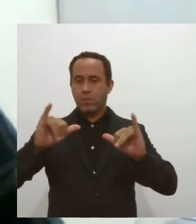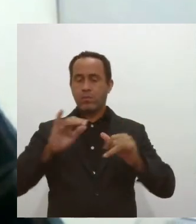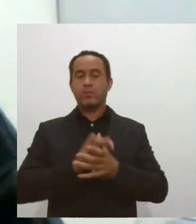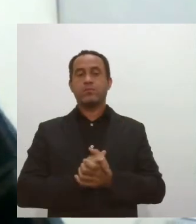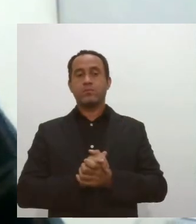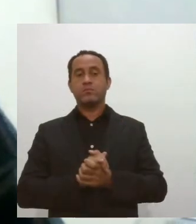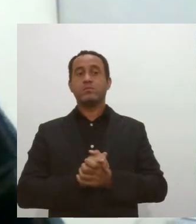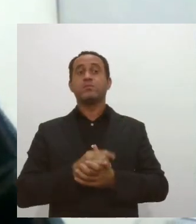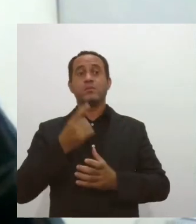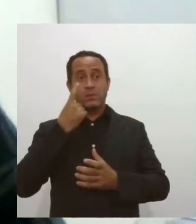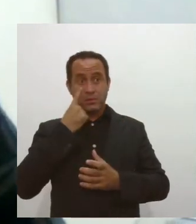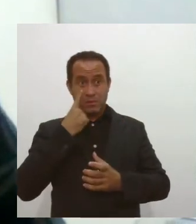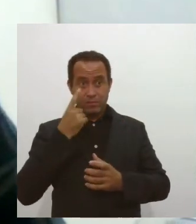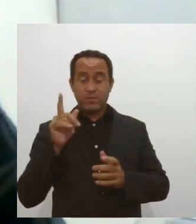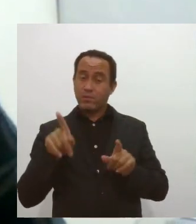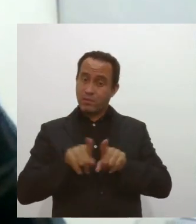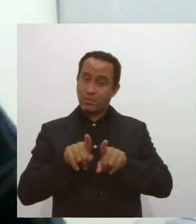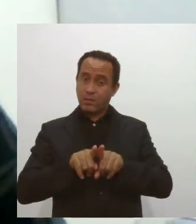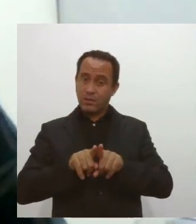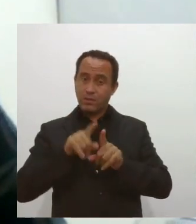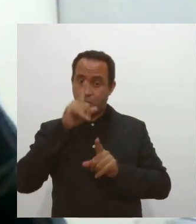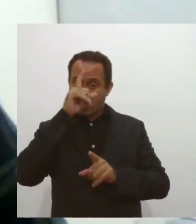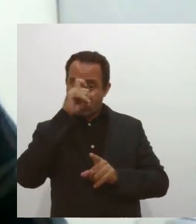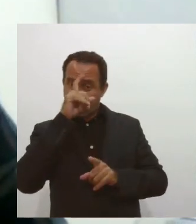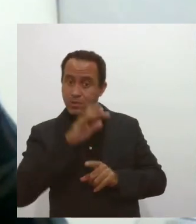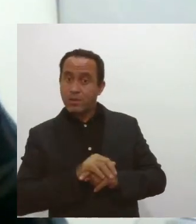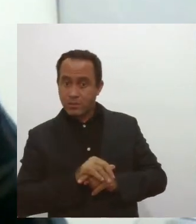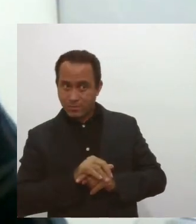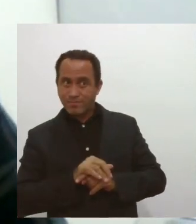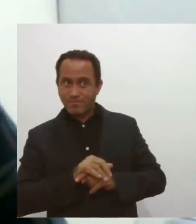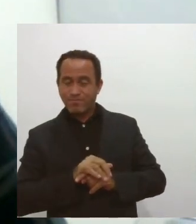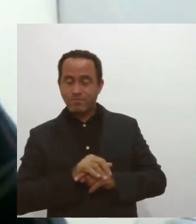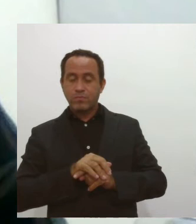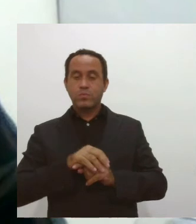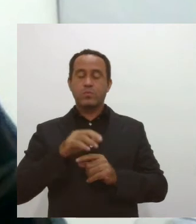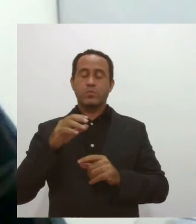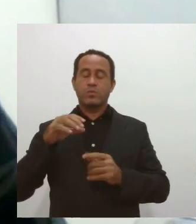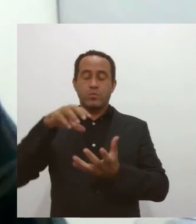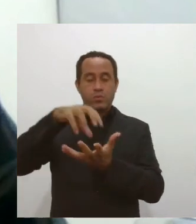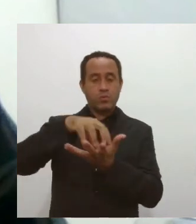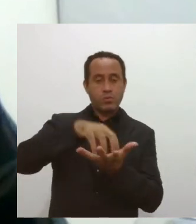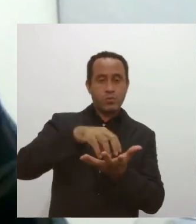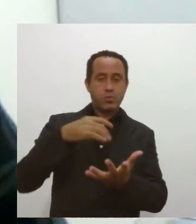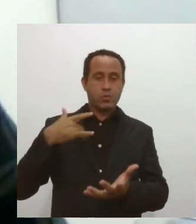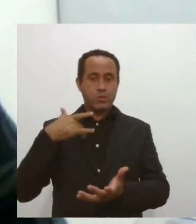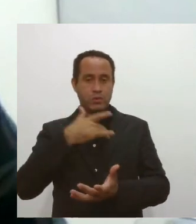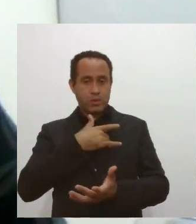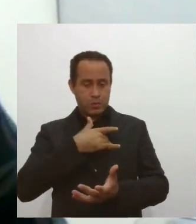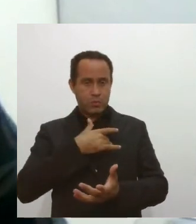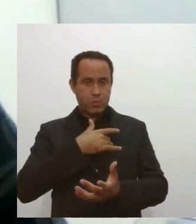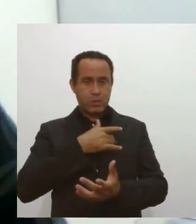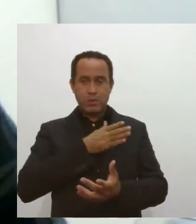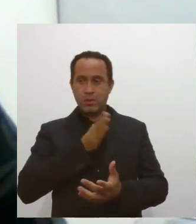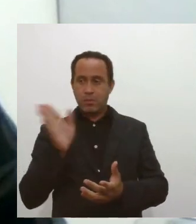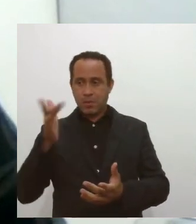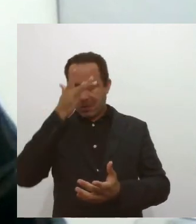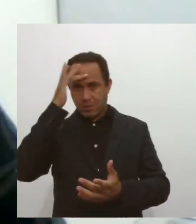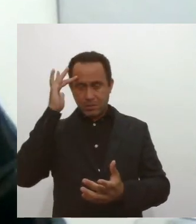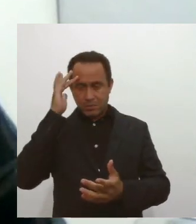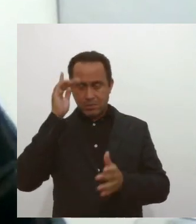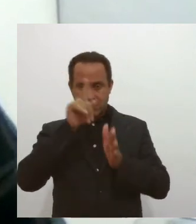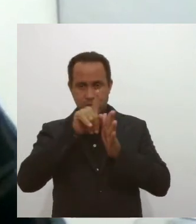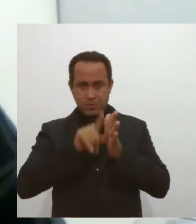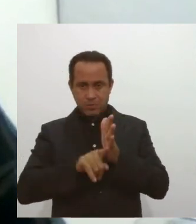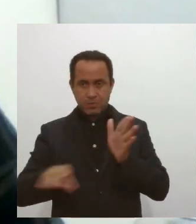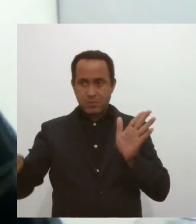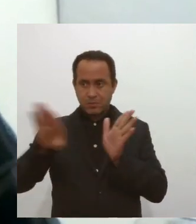a gente está vendo isso também nos hospitais, nas unidades de saúde. A maioria dos pacientes que chegam aqui, das amostras que